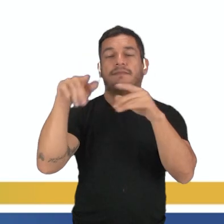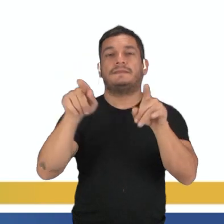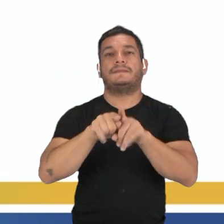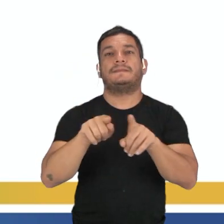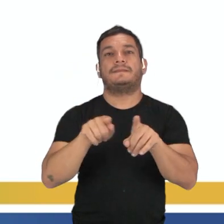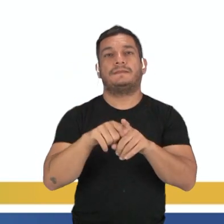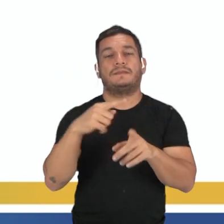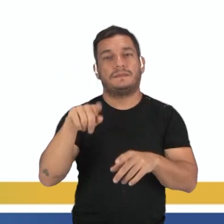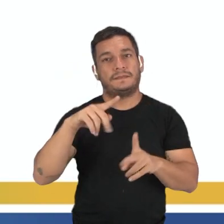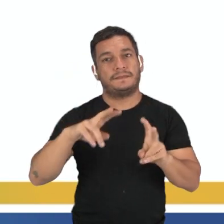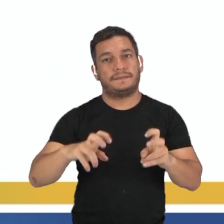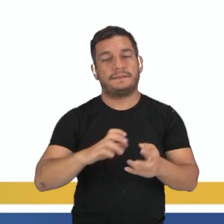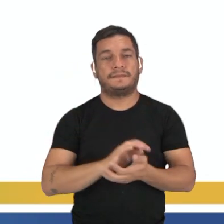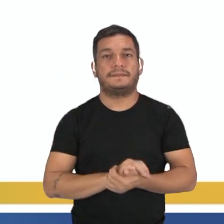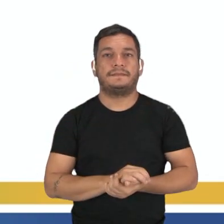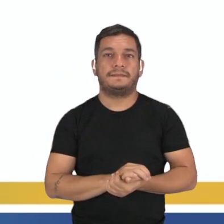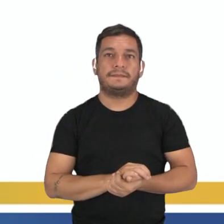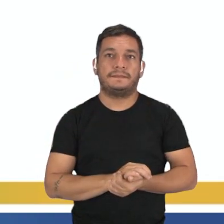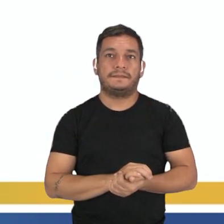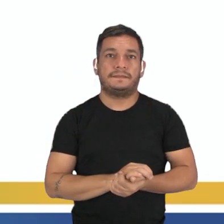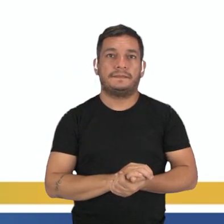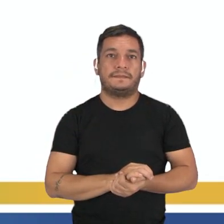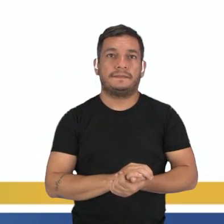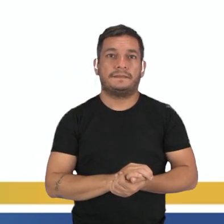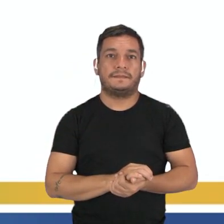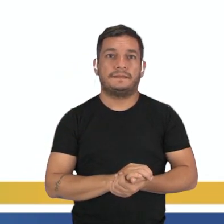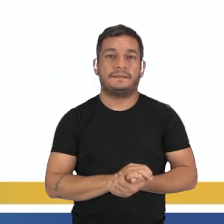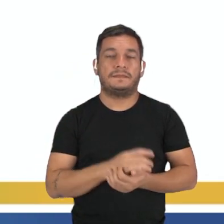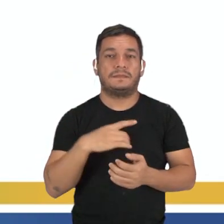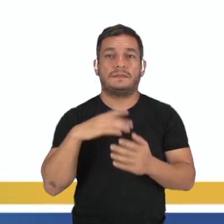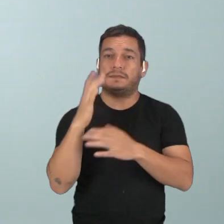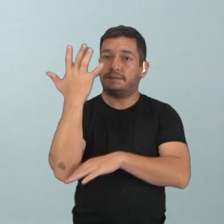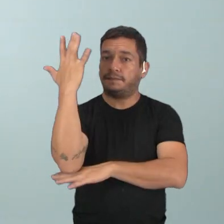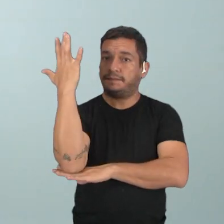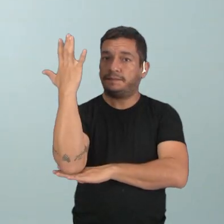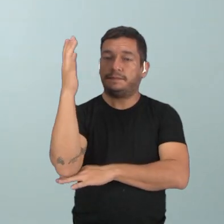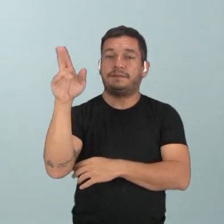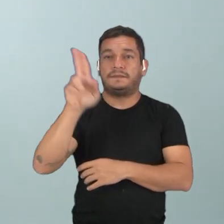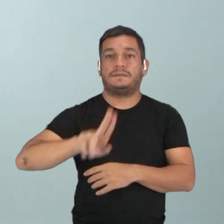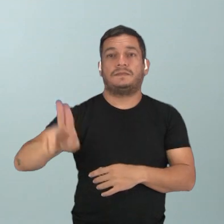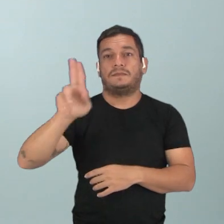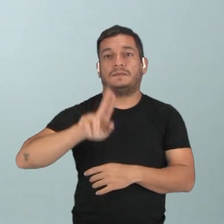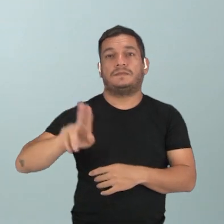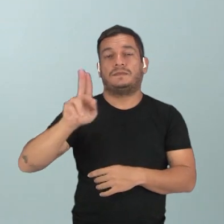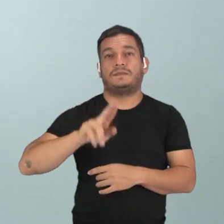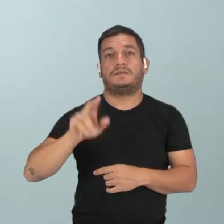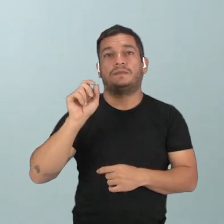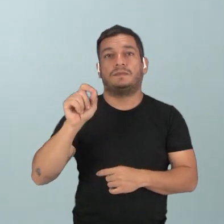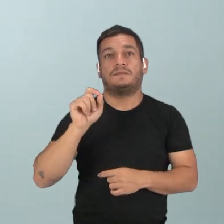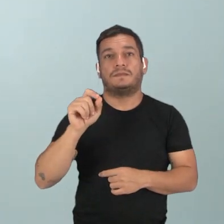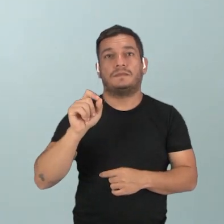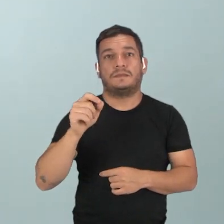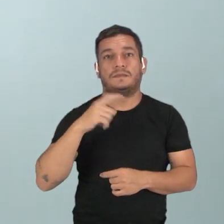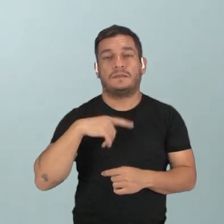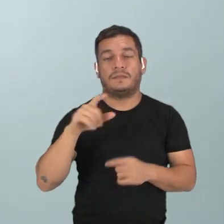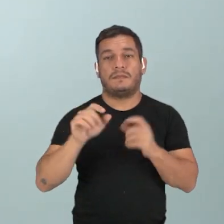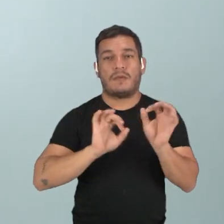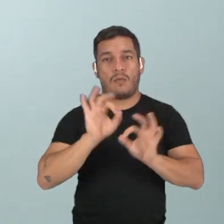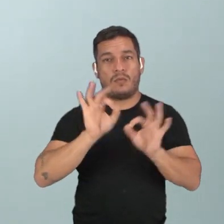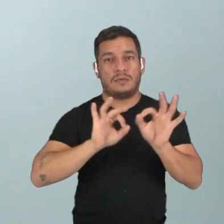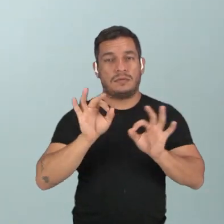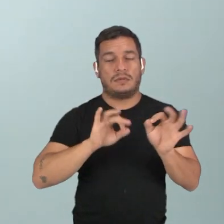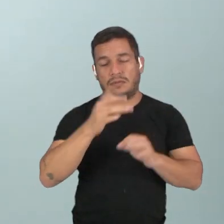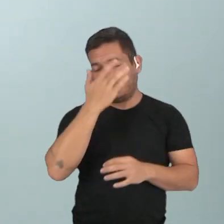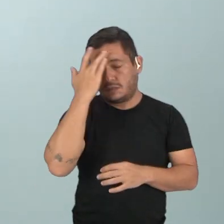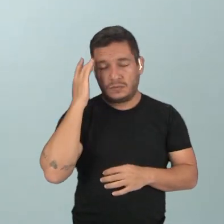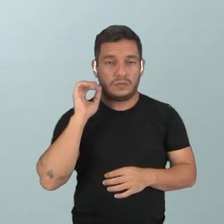vai ver já já. E aí, essas plantas são muito utilizadas como um cunho ornamental, né, as pessoas